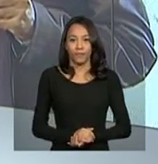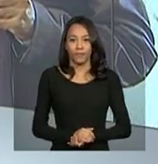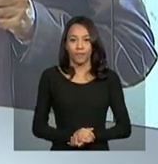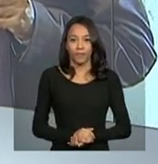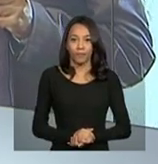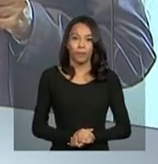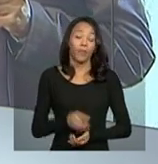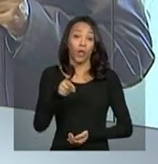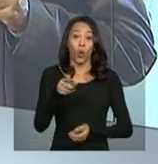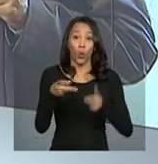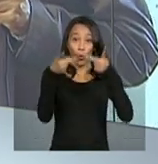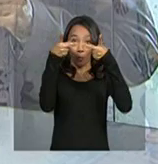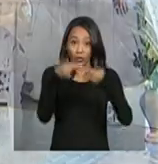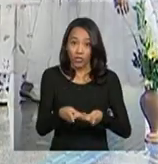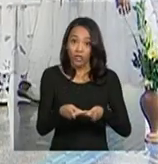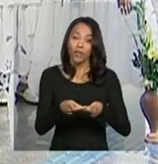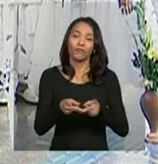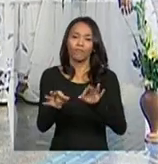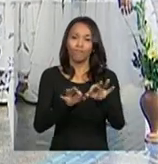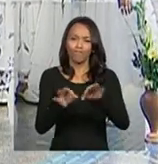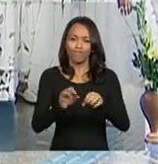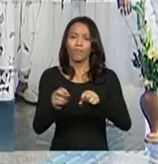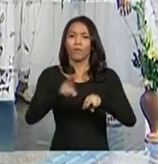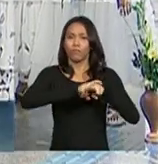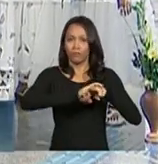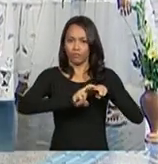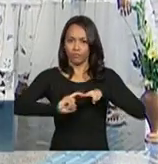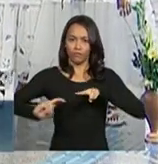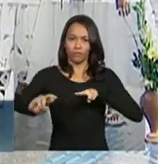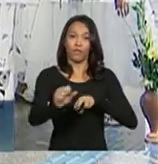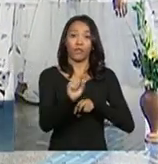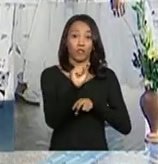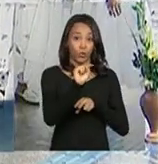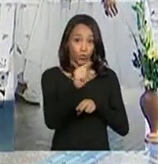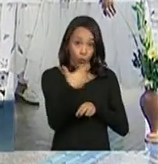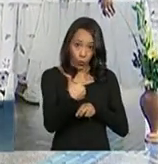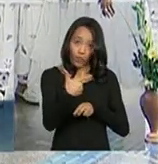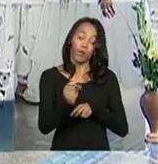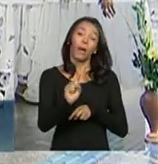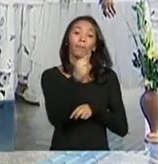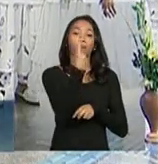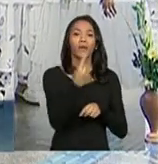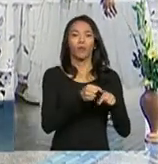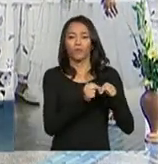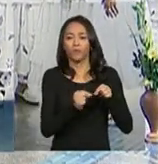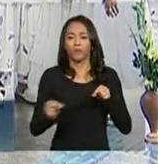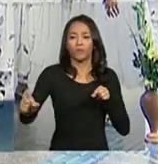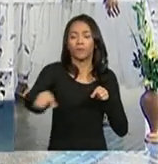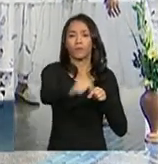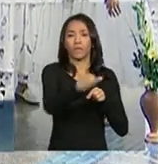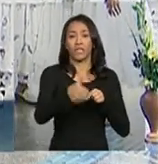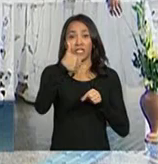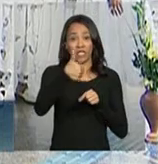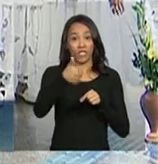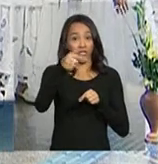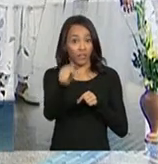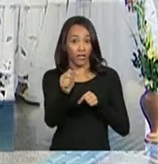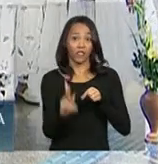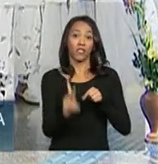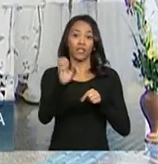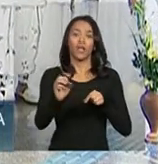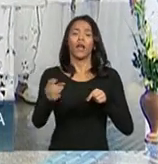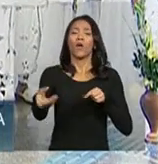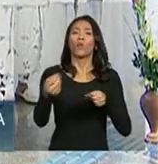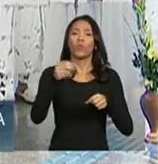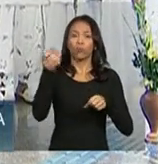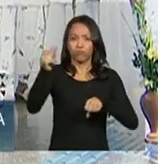Malu, o projeto do metrô de Salvador prevê duas linhas. A primeira, com 17 quilômetros, vai ligar o centro à região